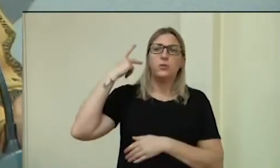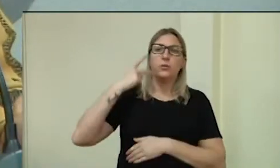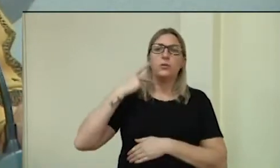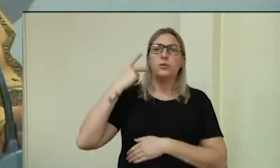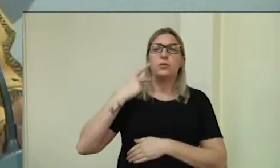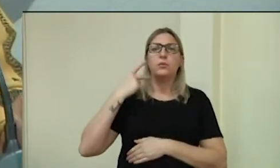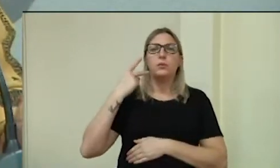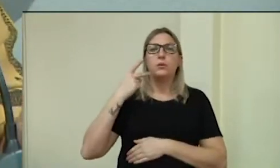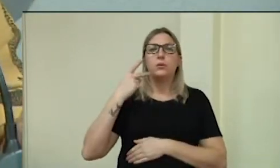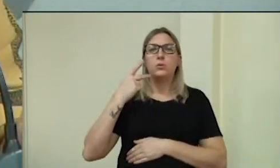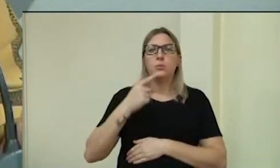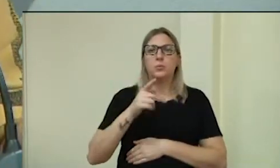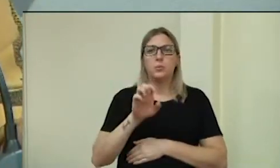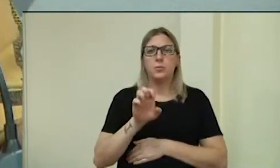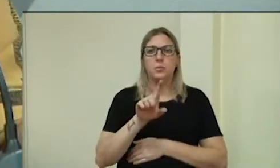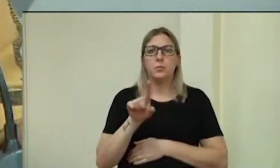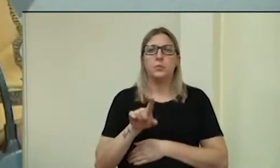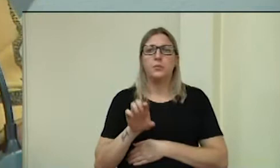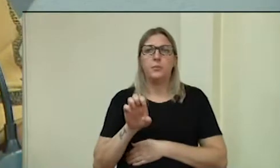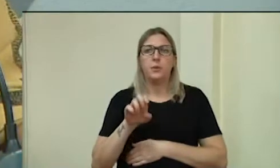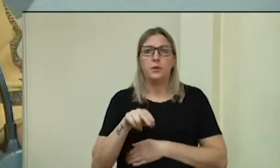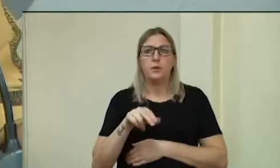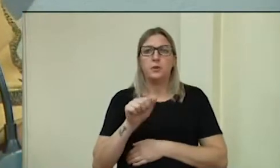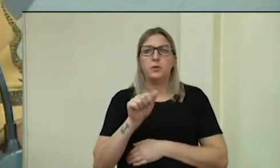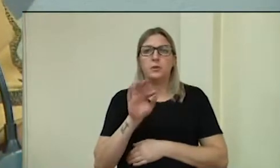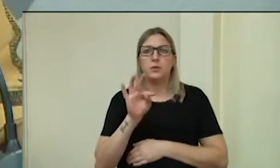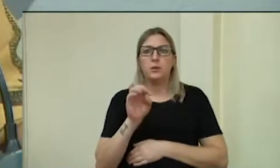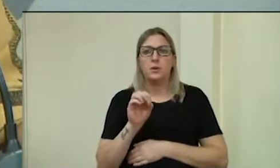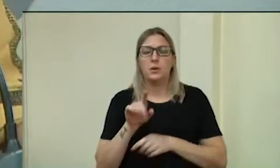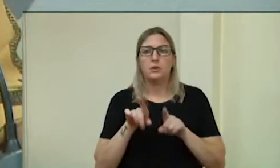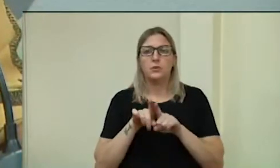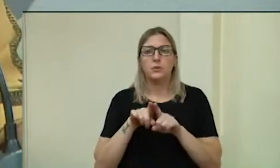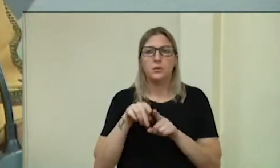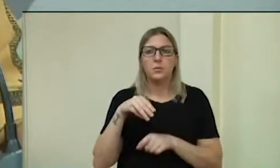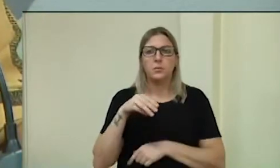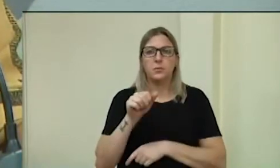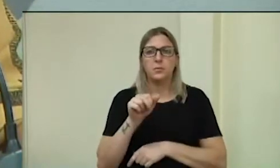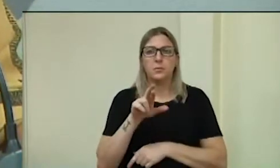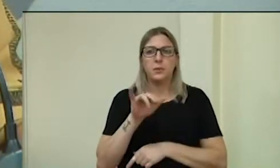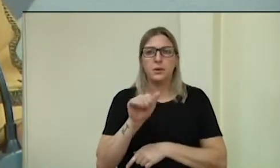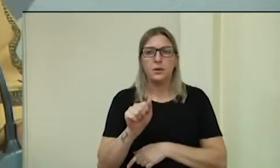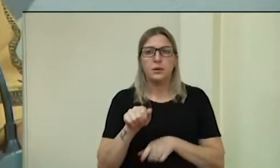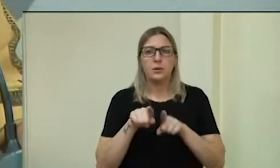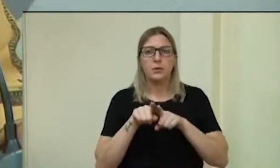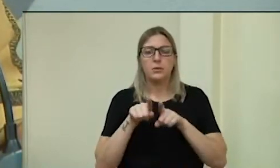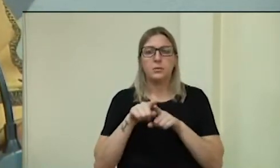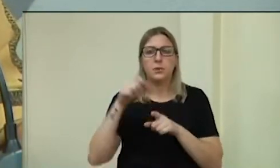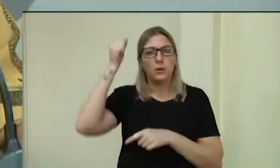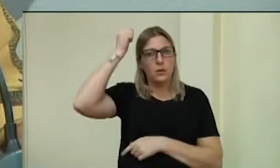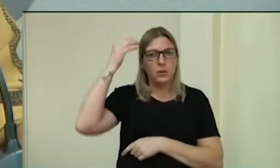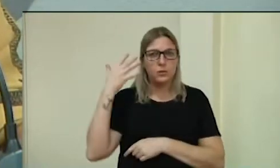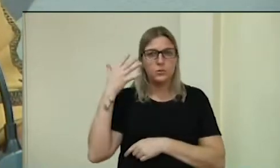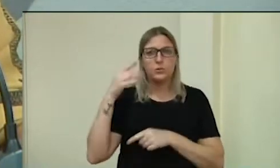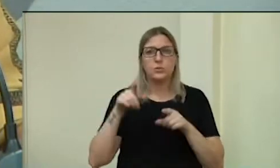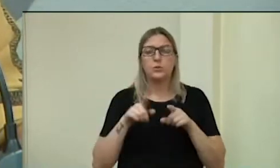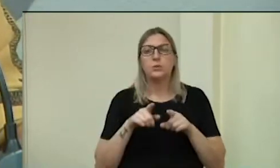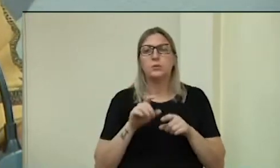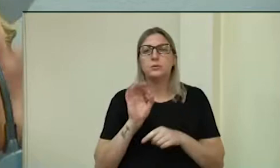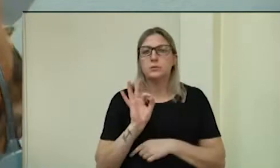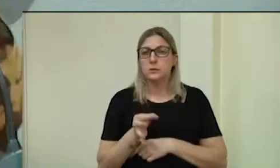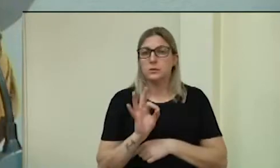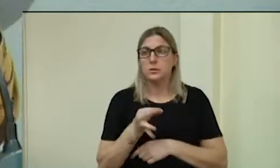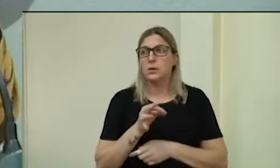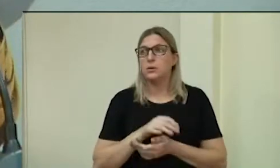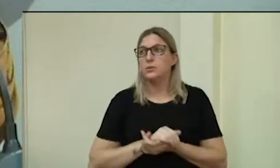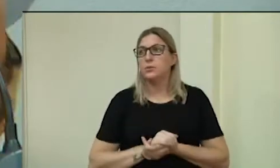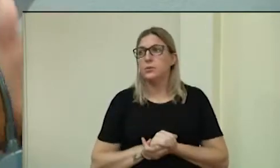Pezenato, da Maria, da vereadora Maria, do vereador Nadir e do vereador Pezenato. Isto ou